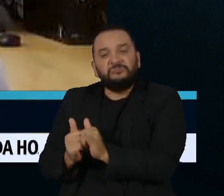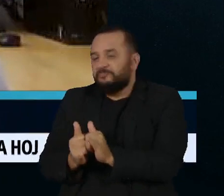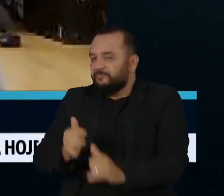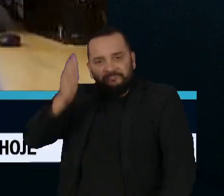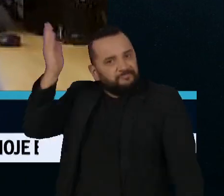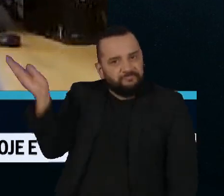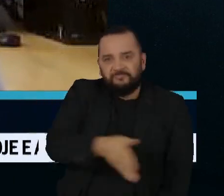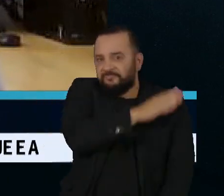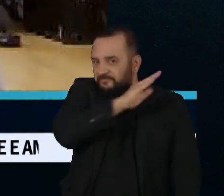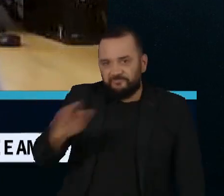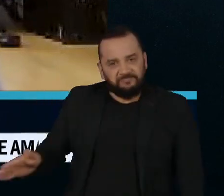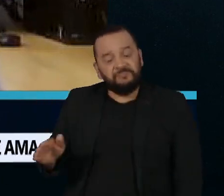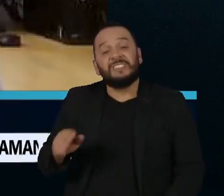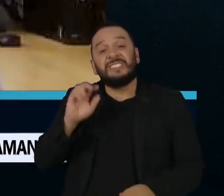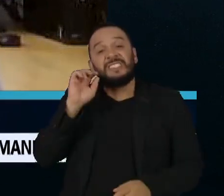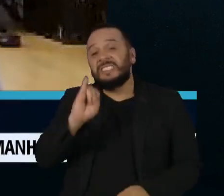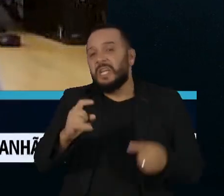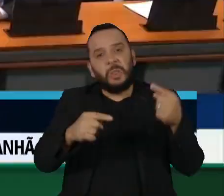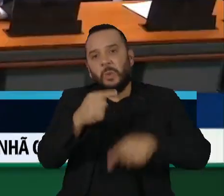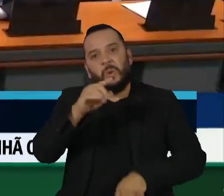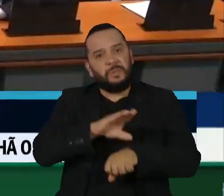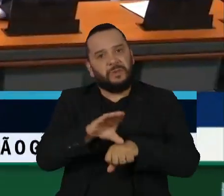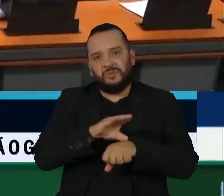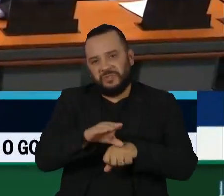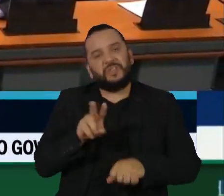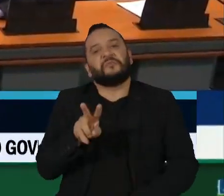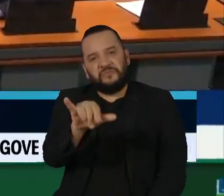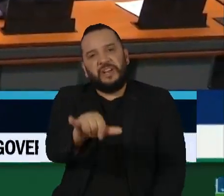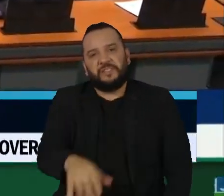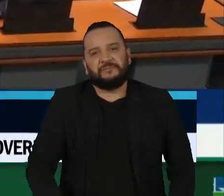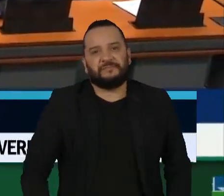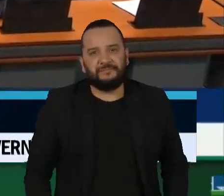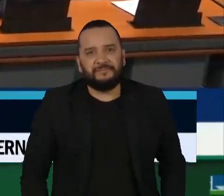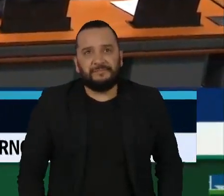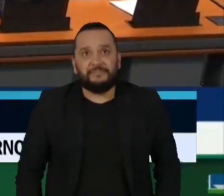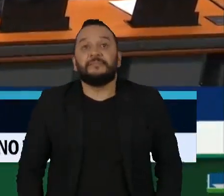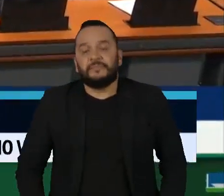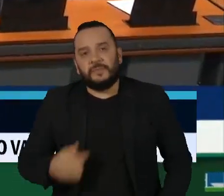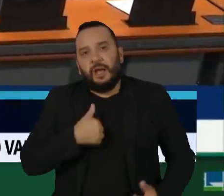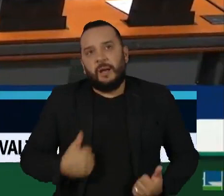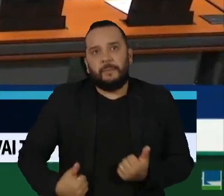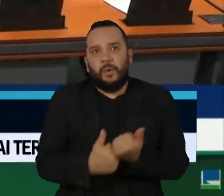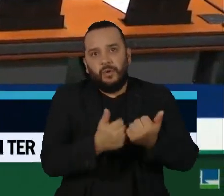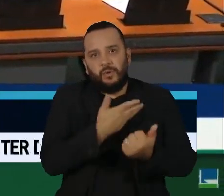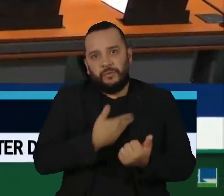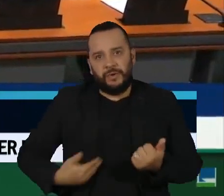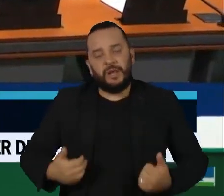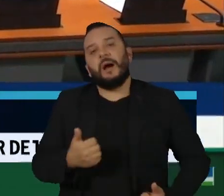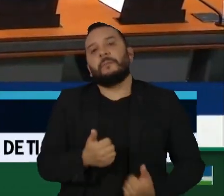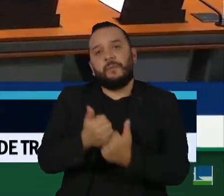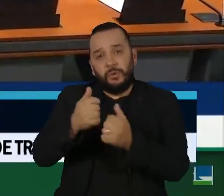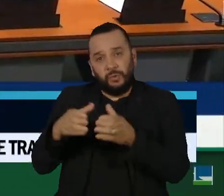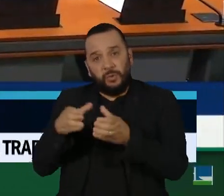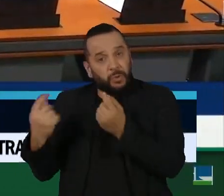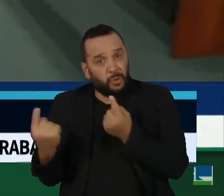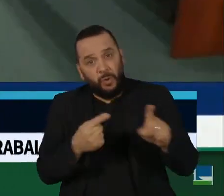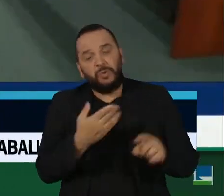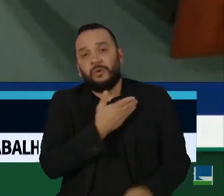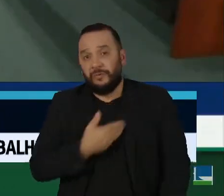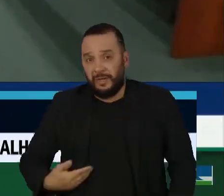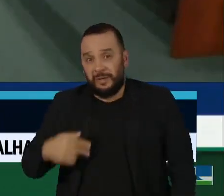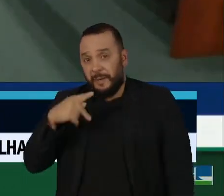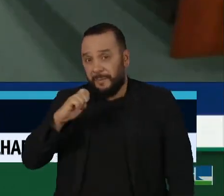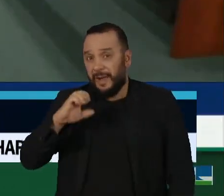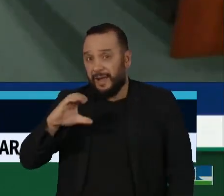considerar que ela viola alguma cláusula pétrea. Com o apoio do governo e da oposição, a PEC da Anistia passou na